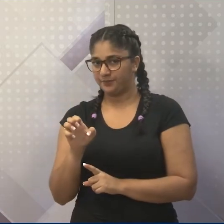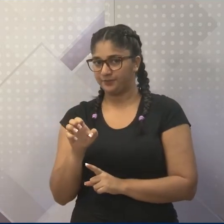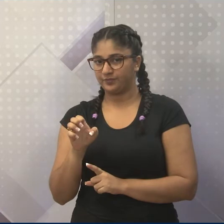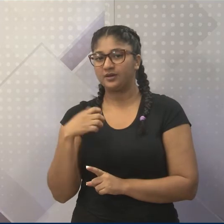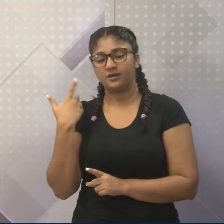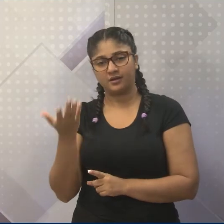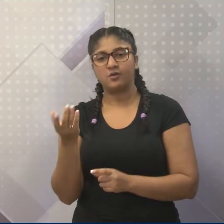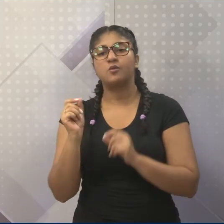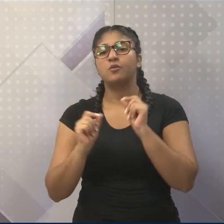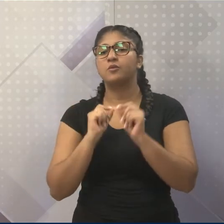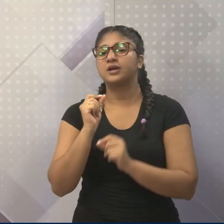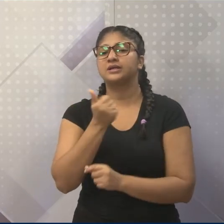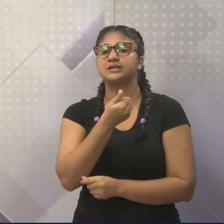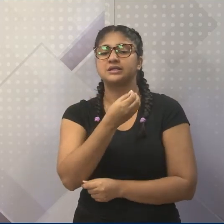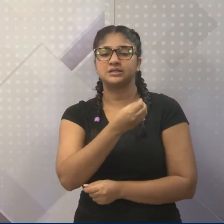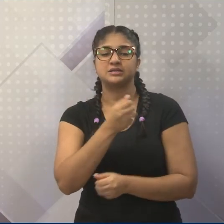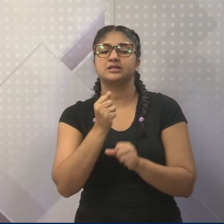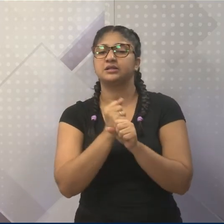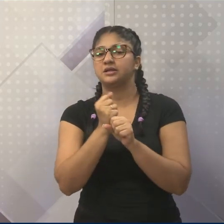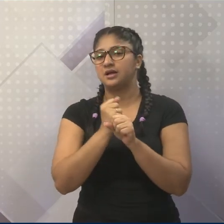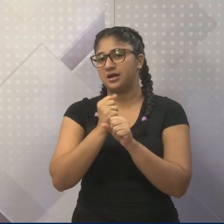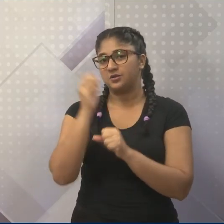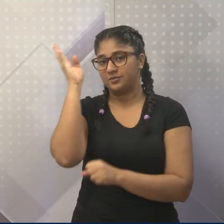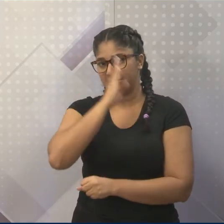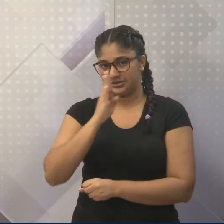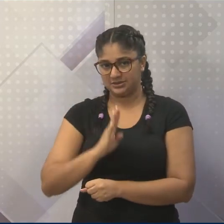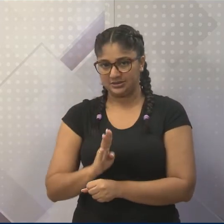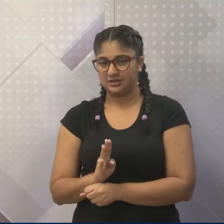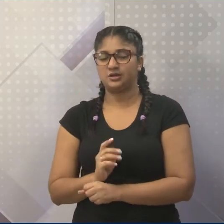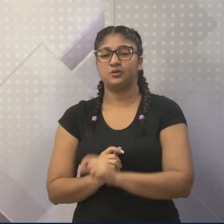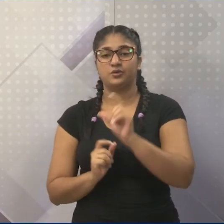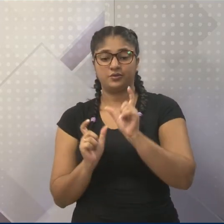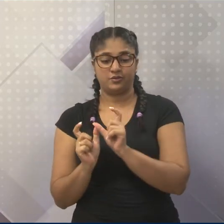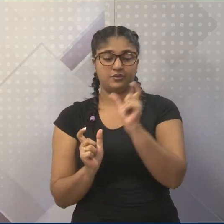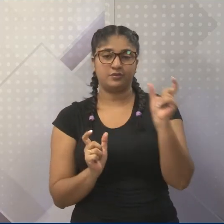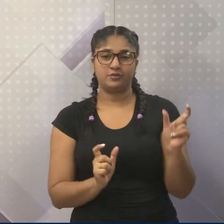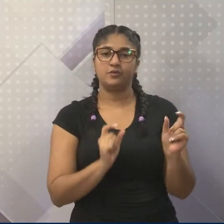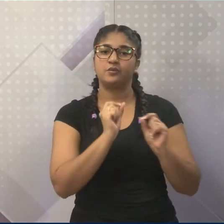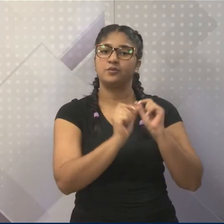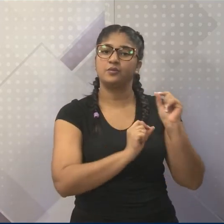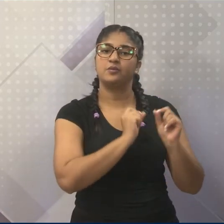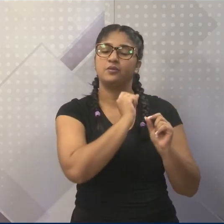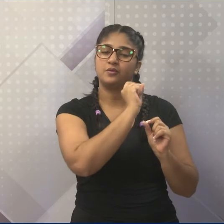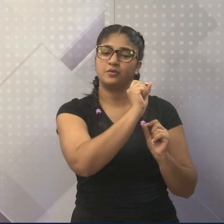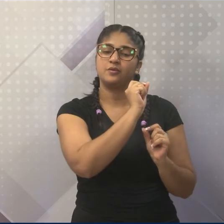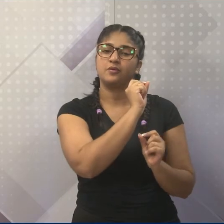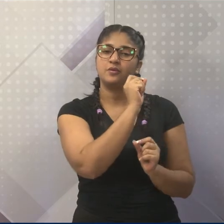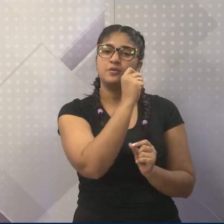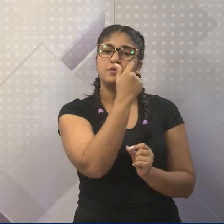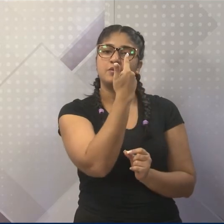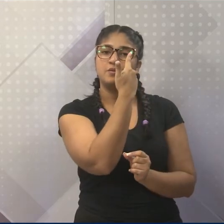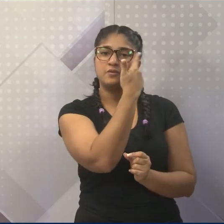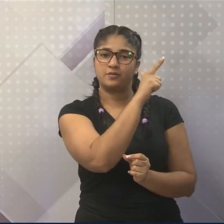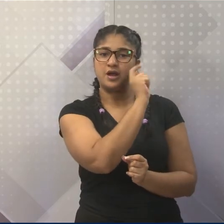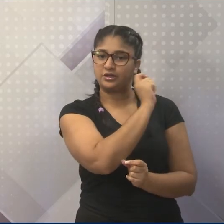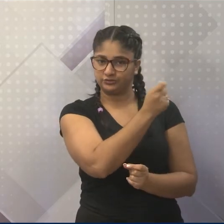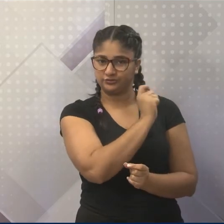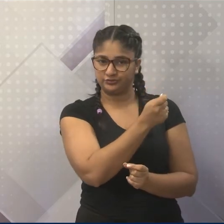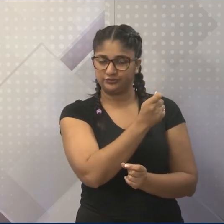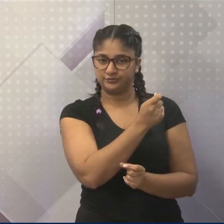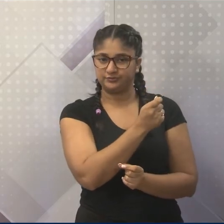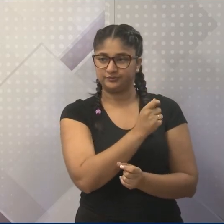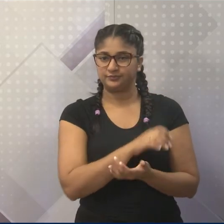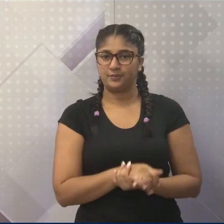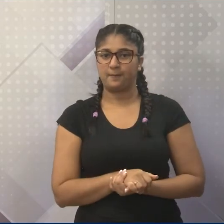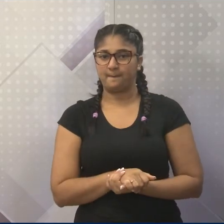brasileiro, do outro lado, um argentino, praticamente nacionalizado espanhol, fazendo história no Barcelona, enfim. Ei,